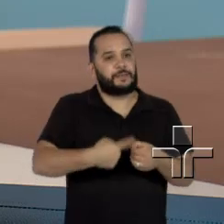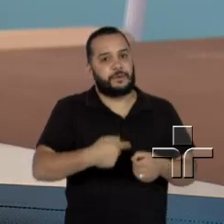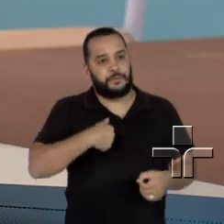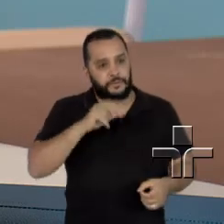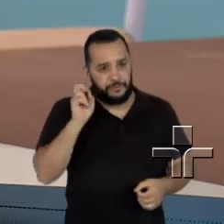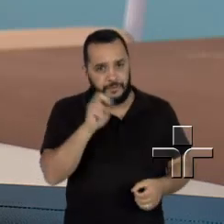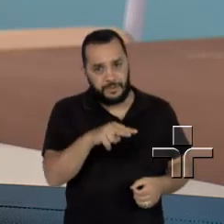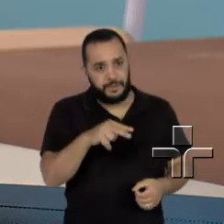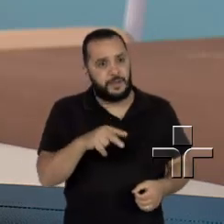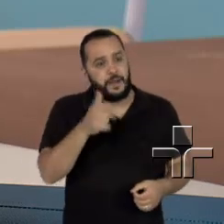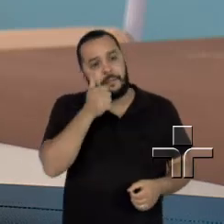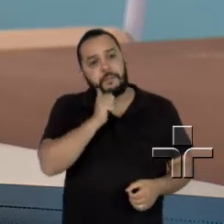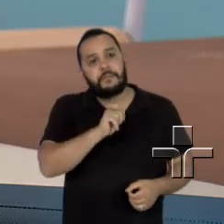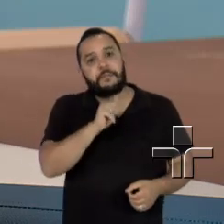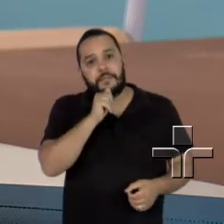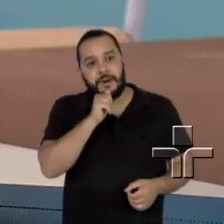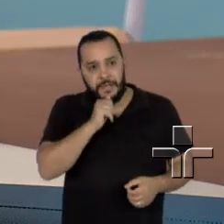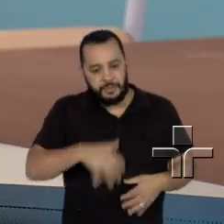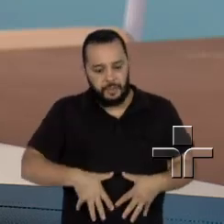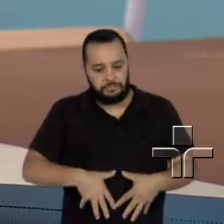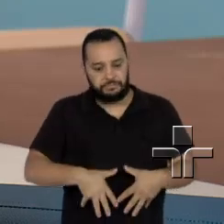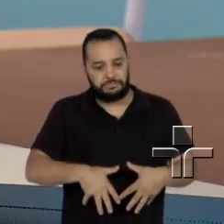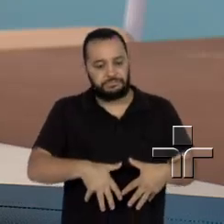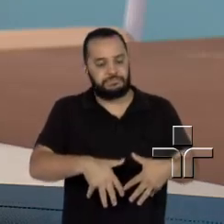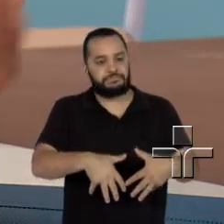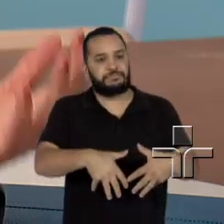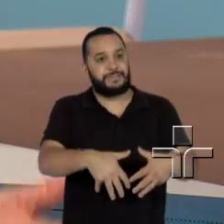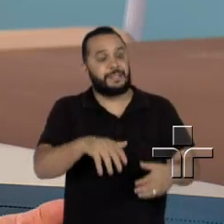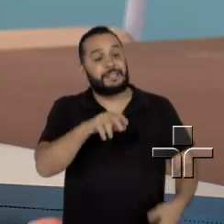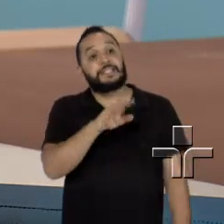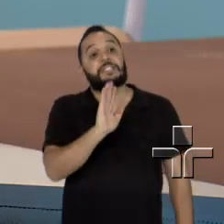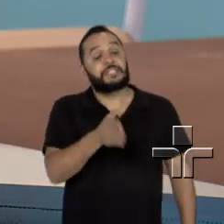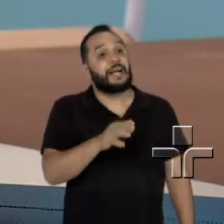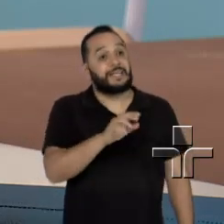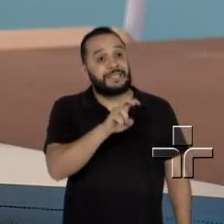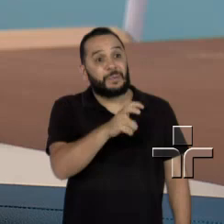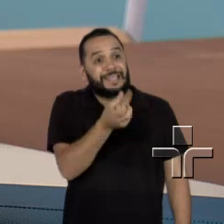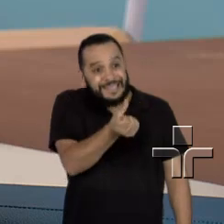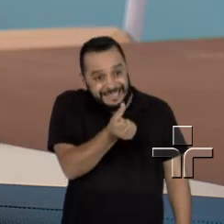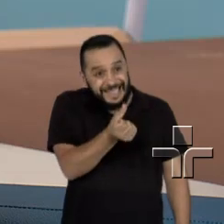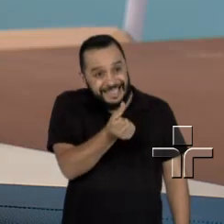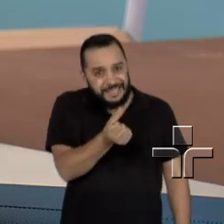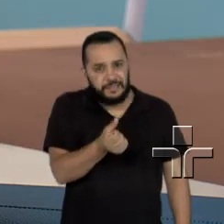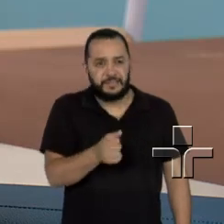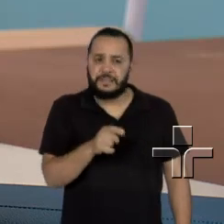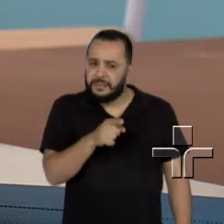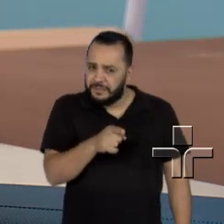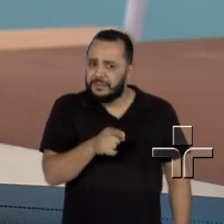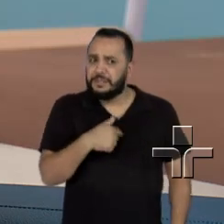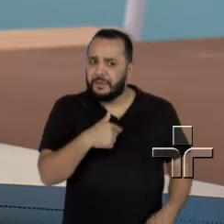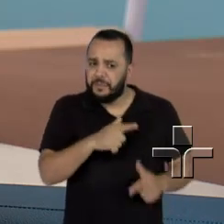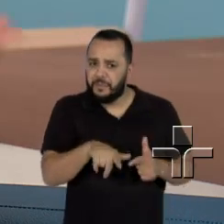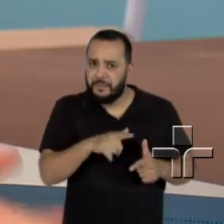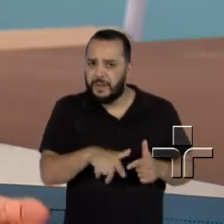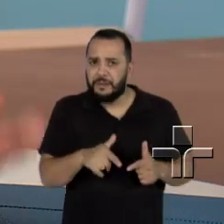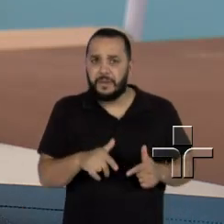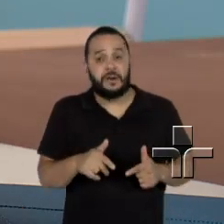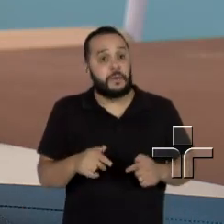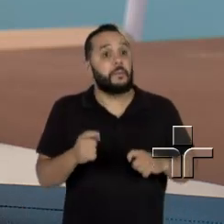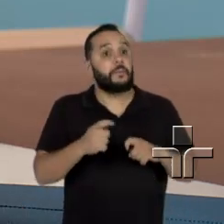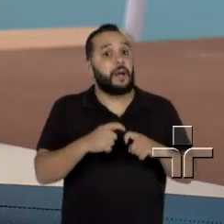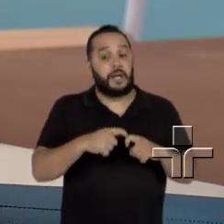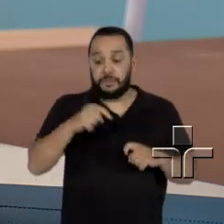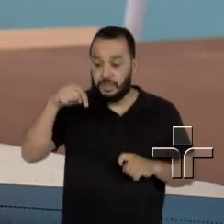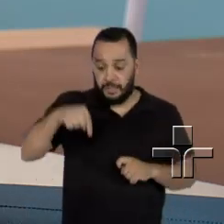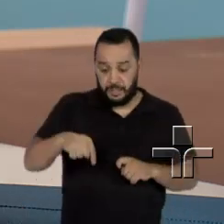mãe crescendo a barriga, ela tinha 56 anos, todos os filhos já eram grandes, né? Ele falou, mamãe, você está com um problema. O médico aqui do